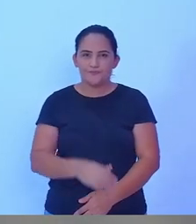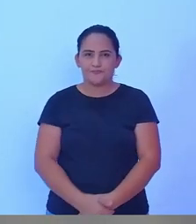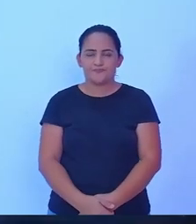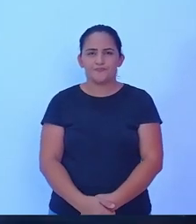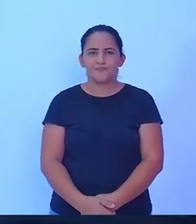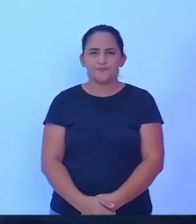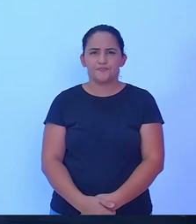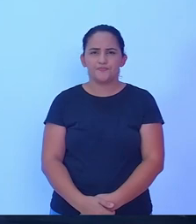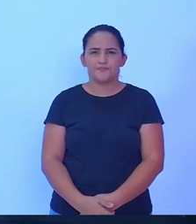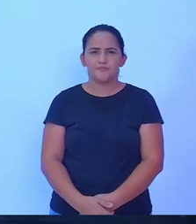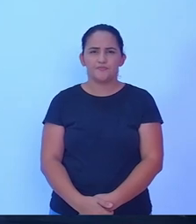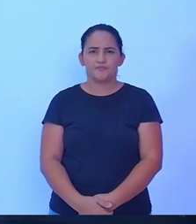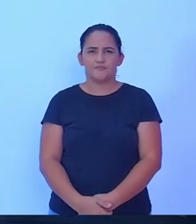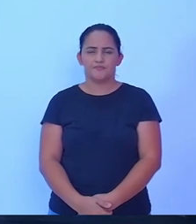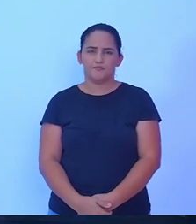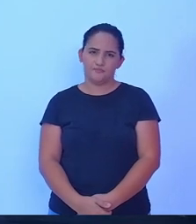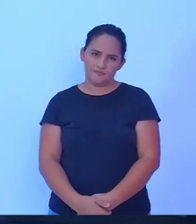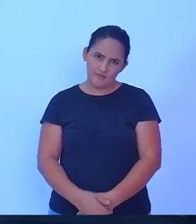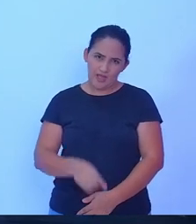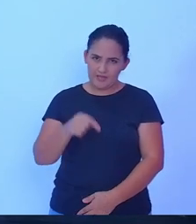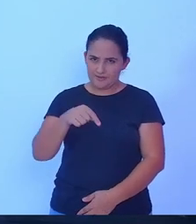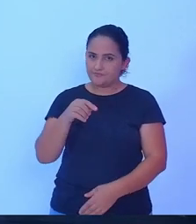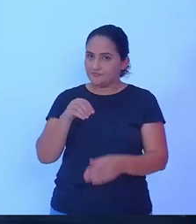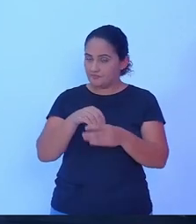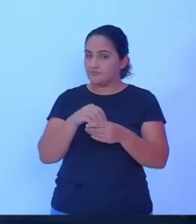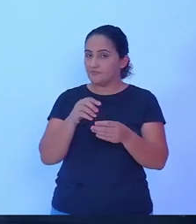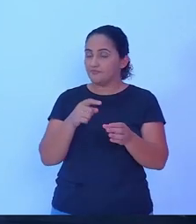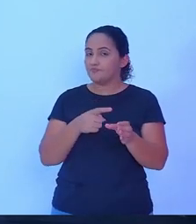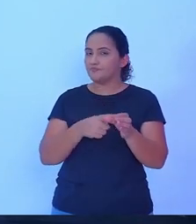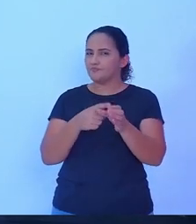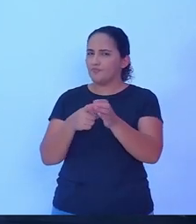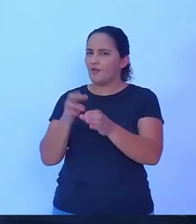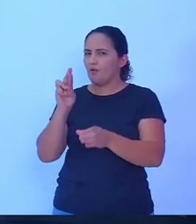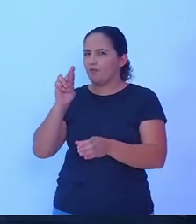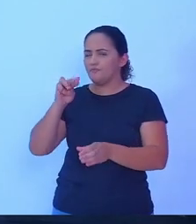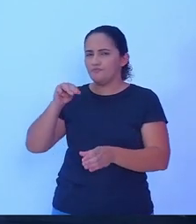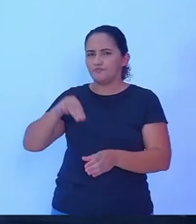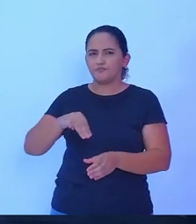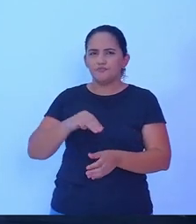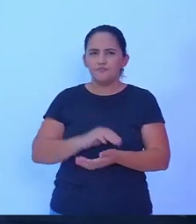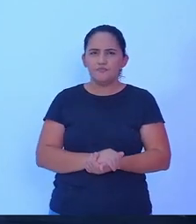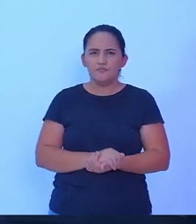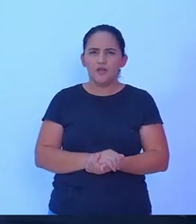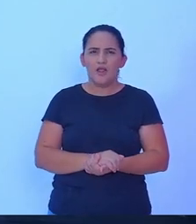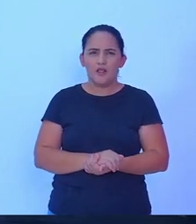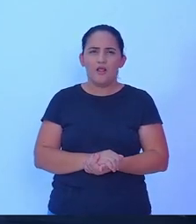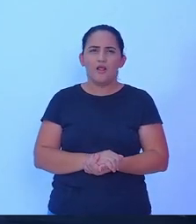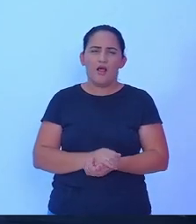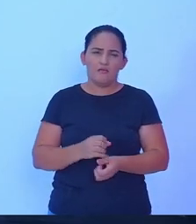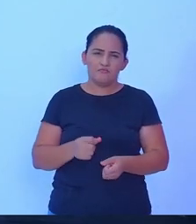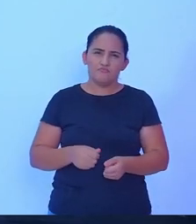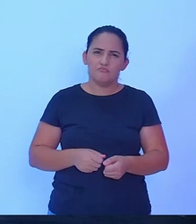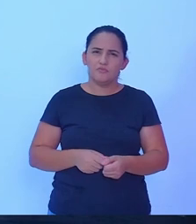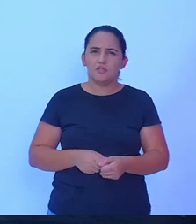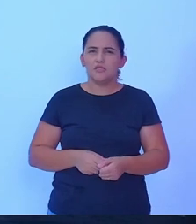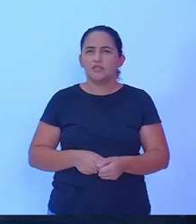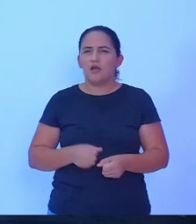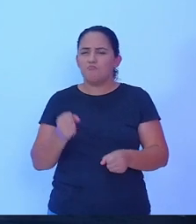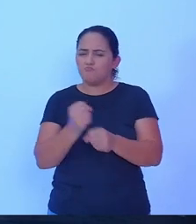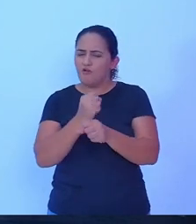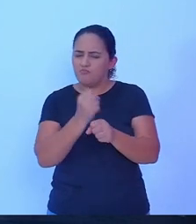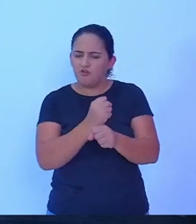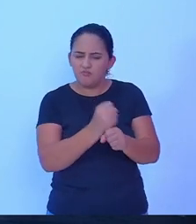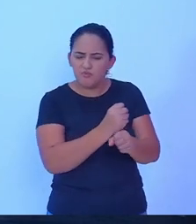é, o nosso município, na verdade, foram feitas algumas obras, estão sendo executadas algumas